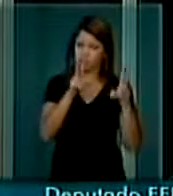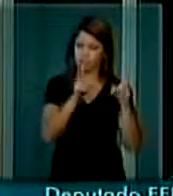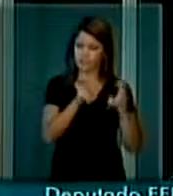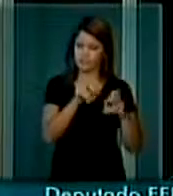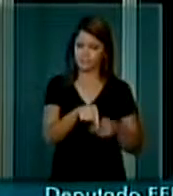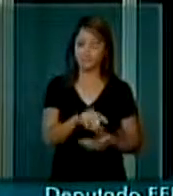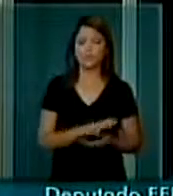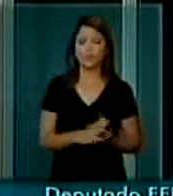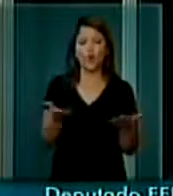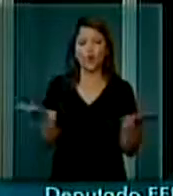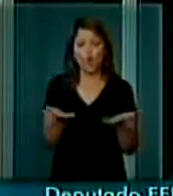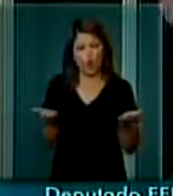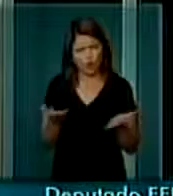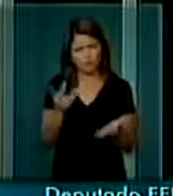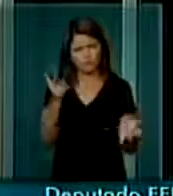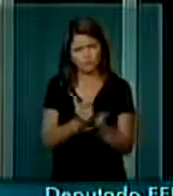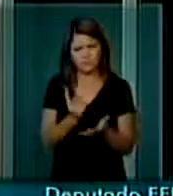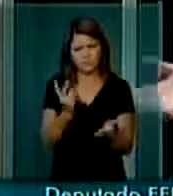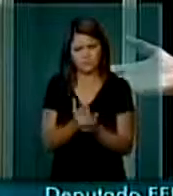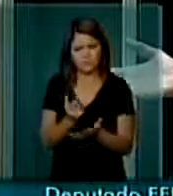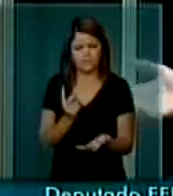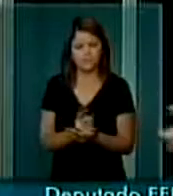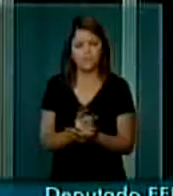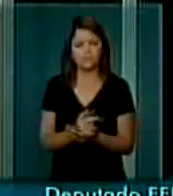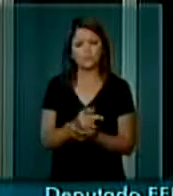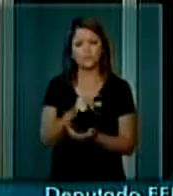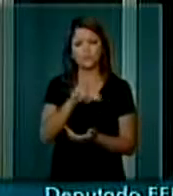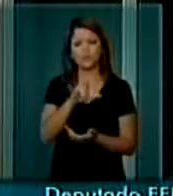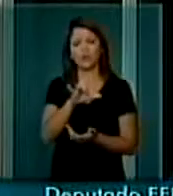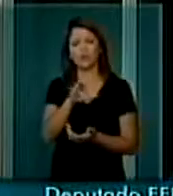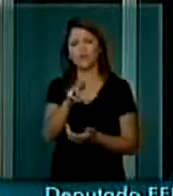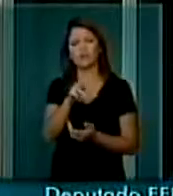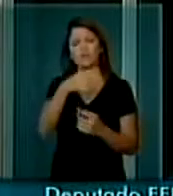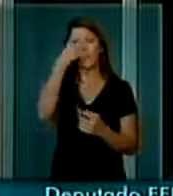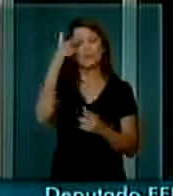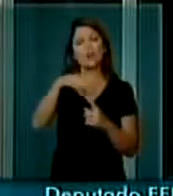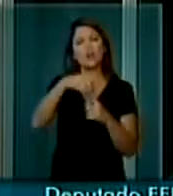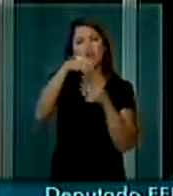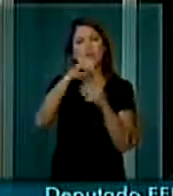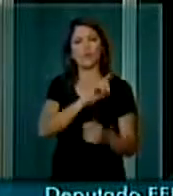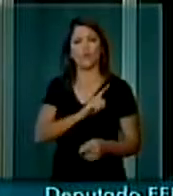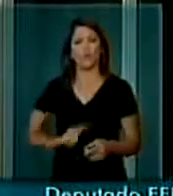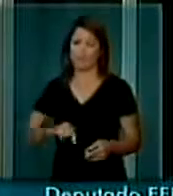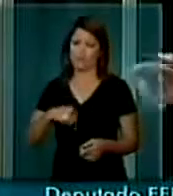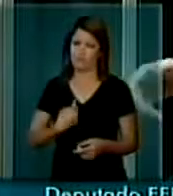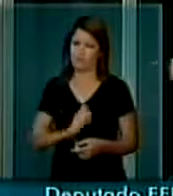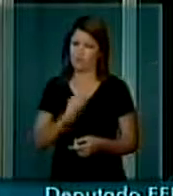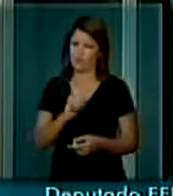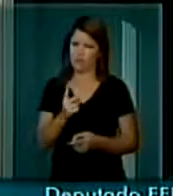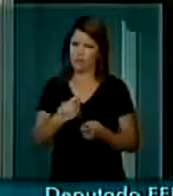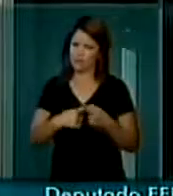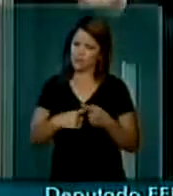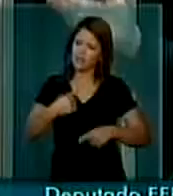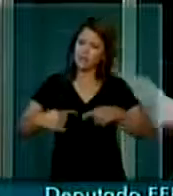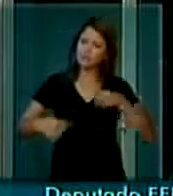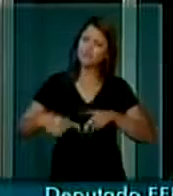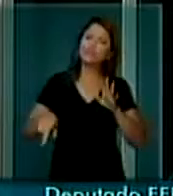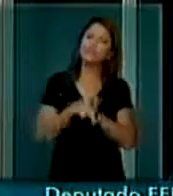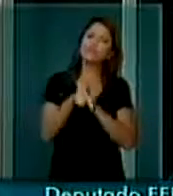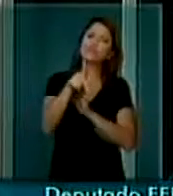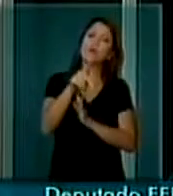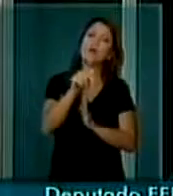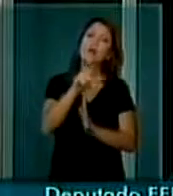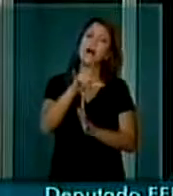Hoje mesmo, o líder do governo não está aqui porque está discutindo lá no Palácio do